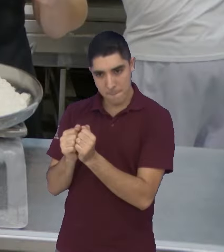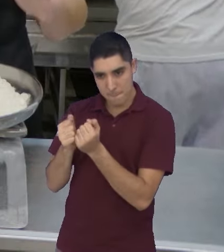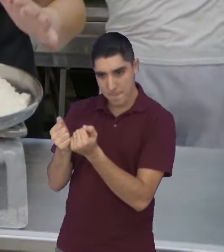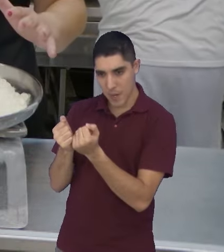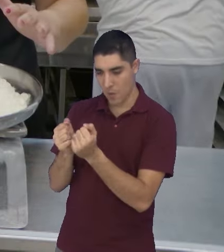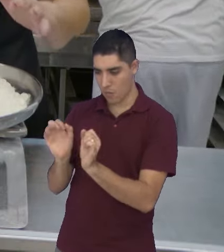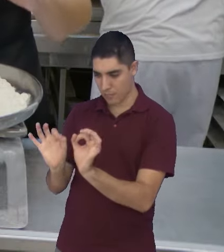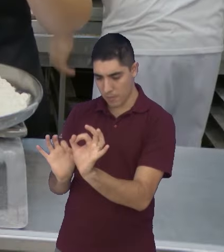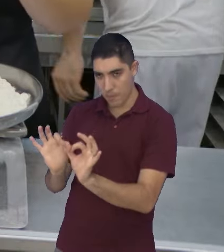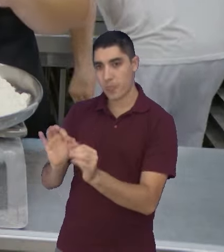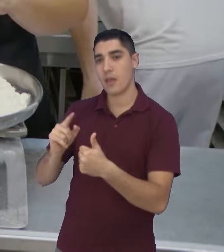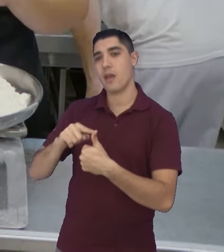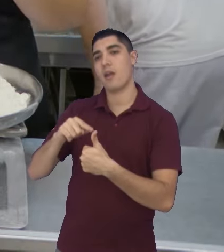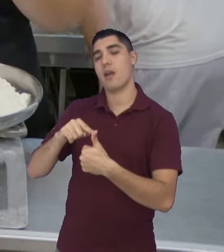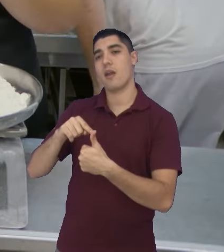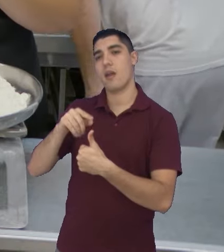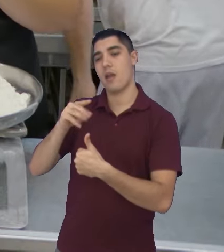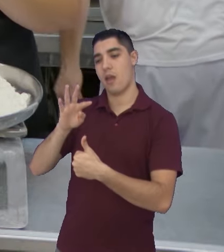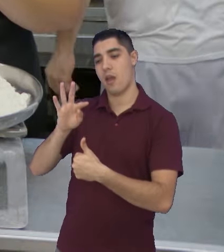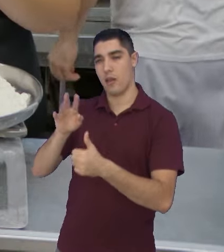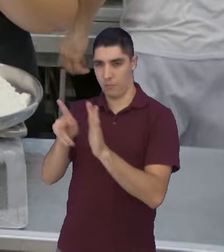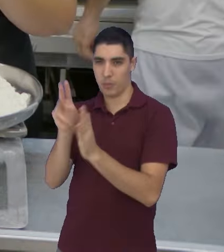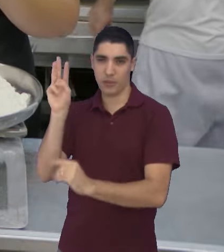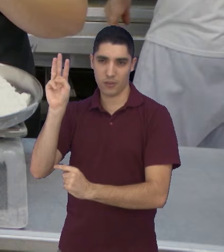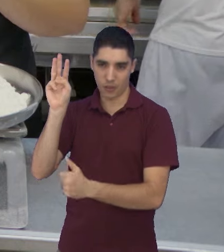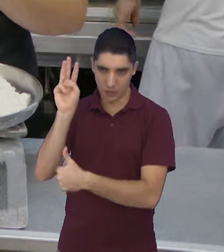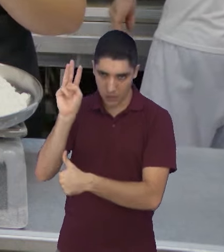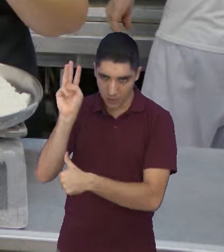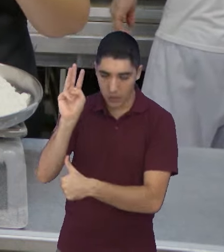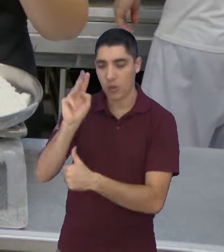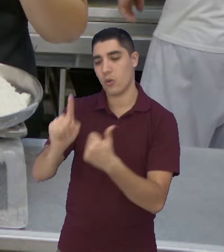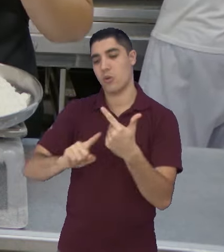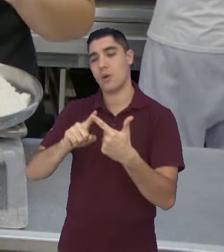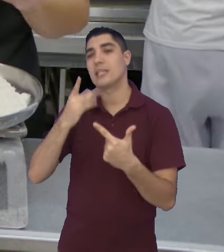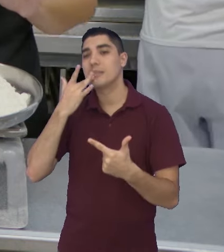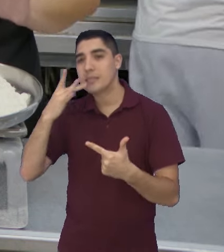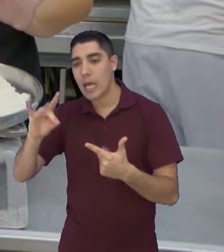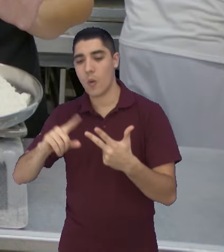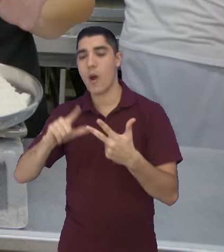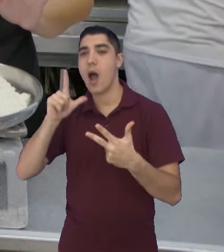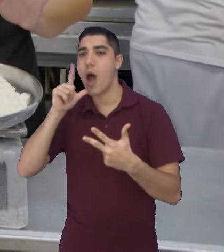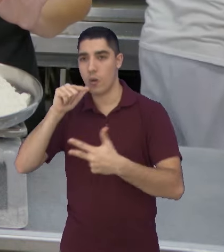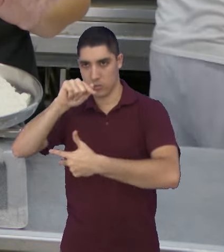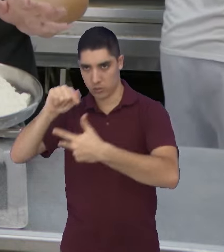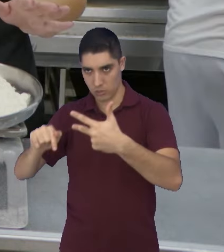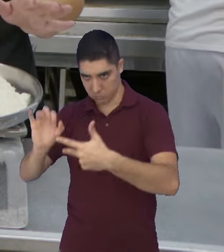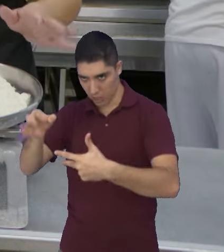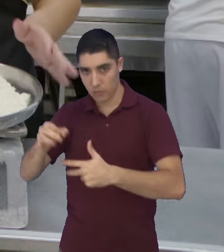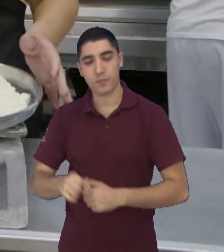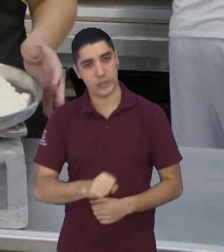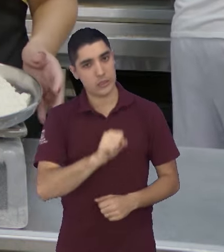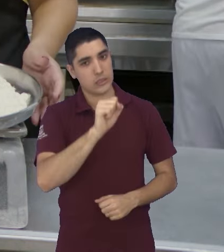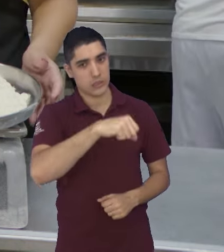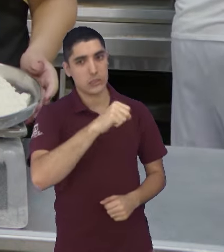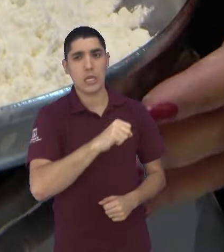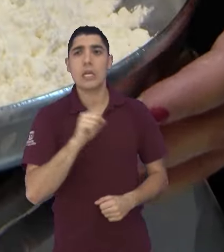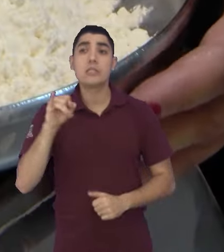ingredientes, é trigo, sal e água, né? Se fosse fazer em casa, o pão antigamente era só isso. Isso, e o